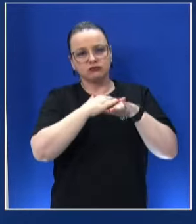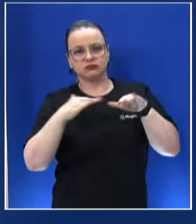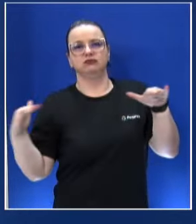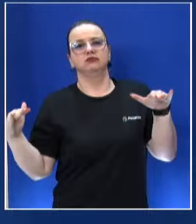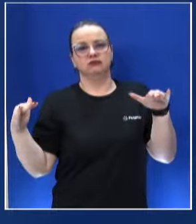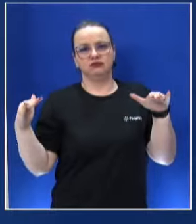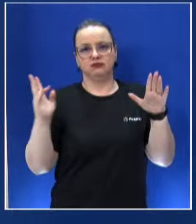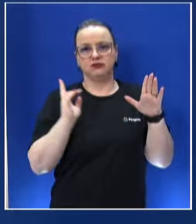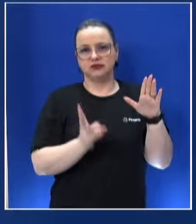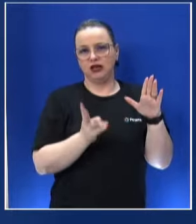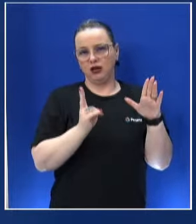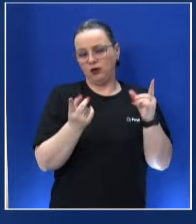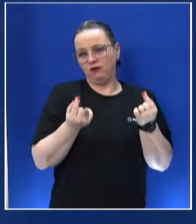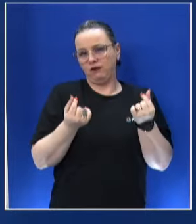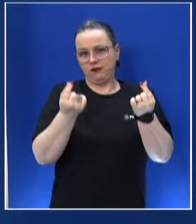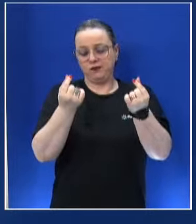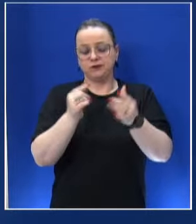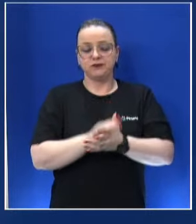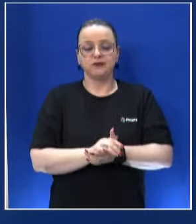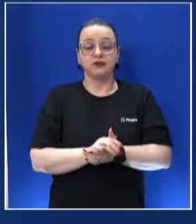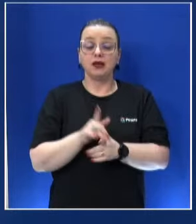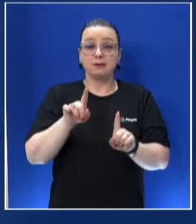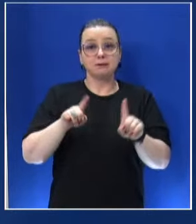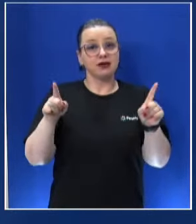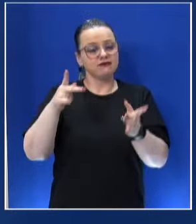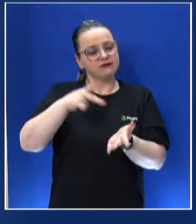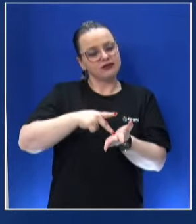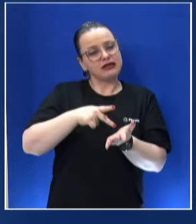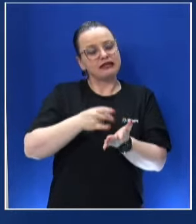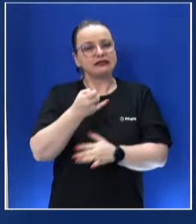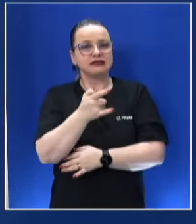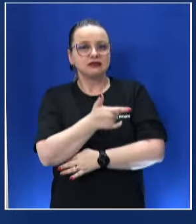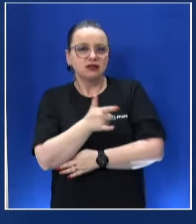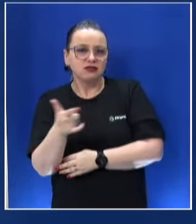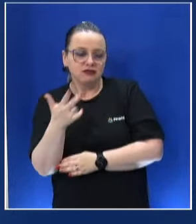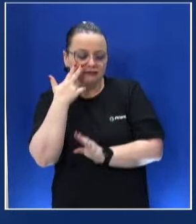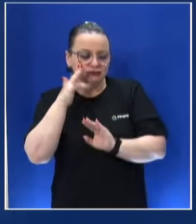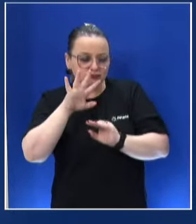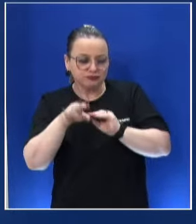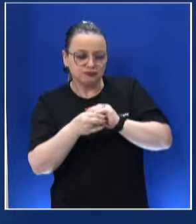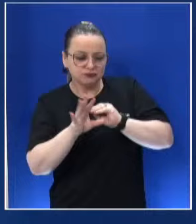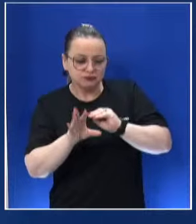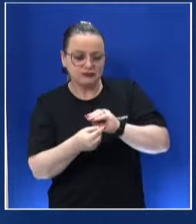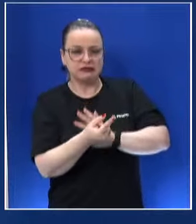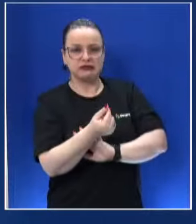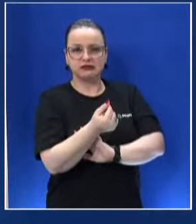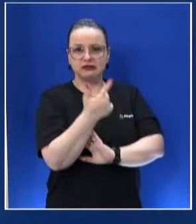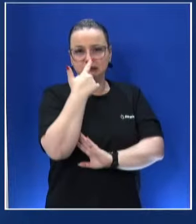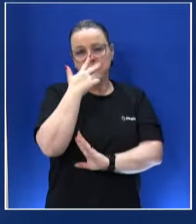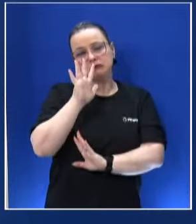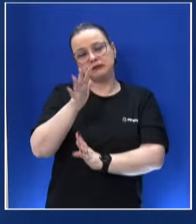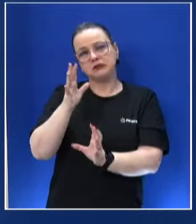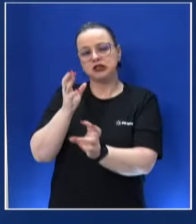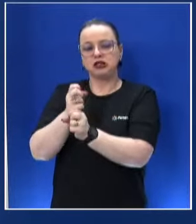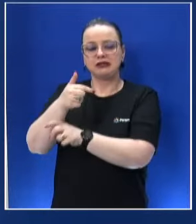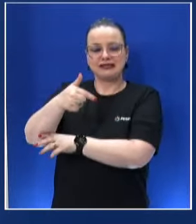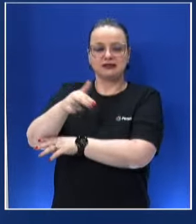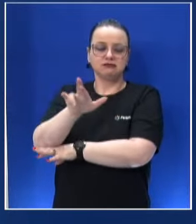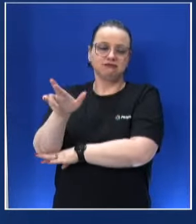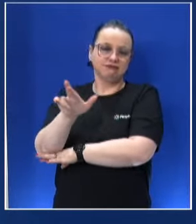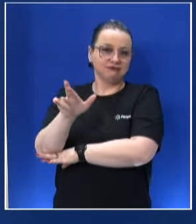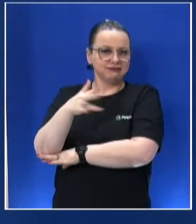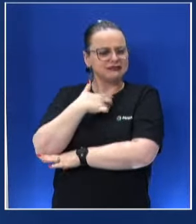Então, na verdade, se nós não tivéssemos botado o recurso, a passagem estava a sete. Então,